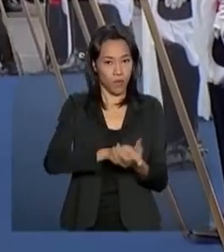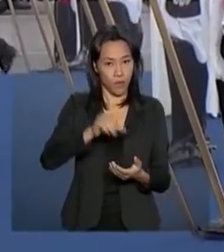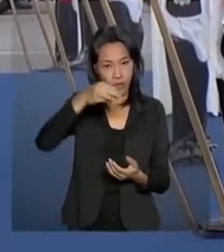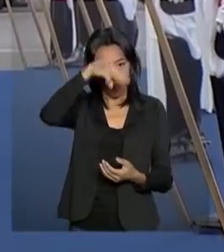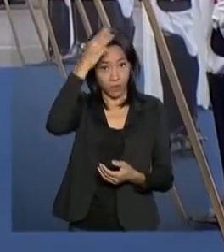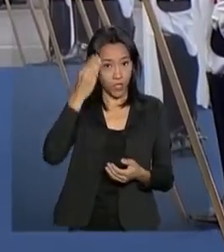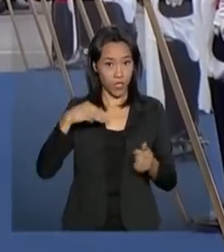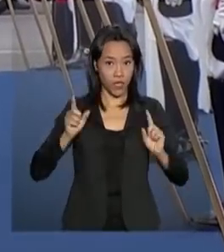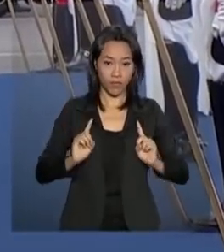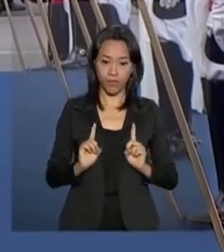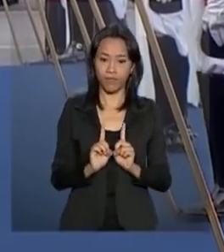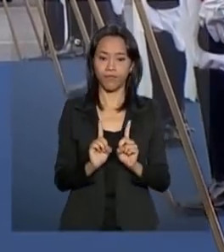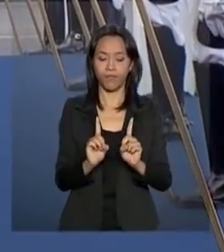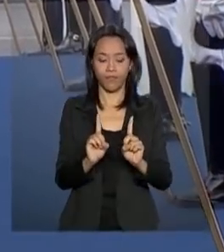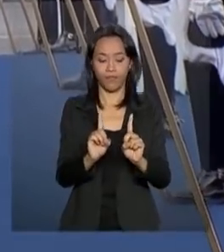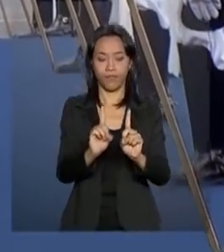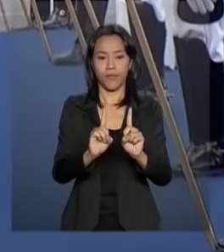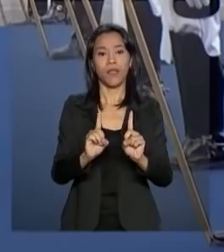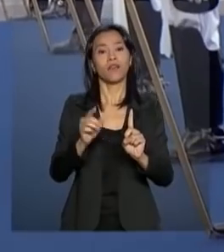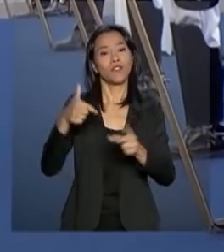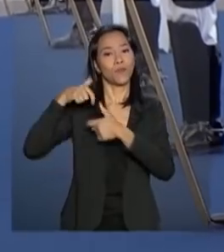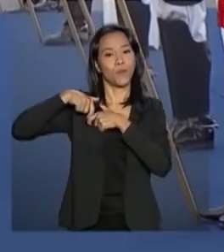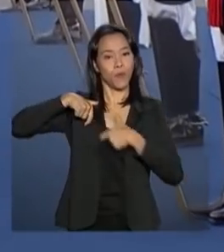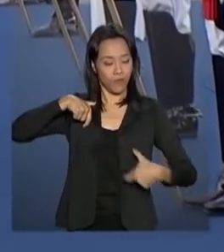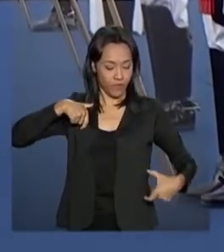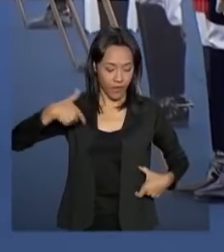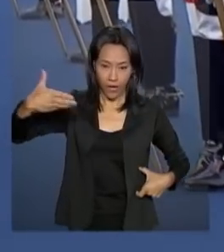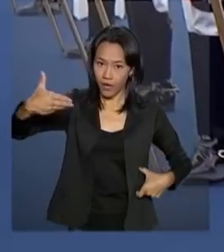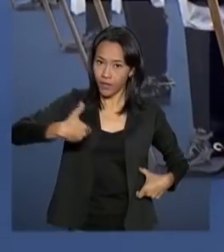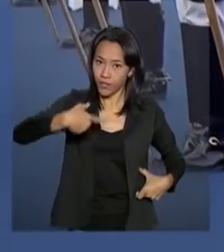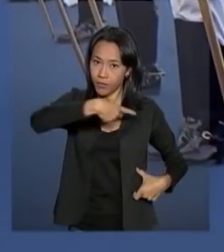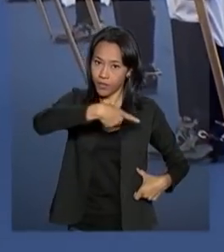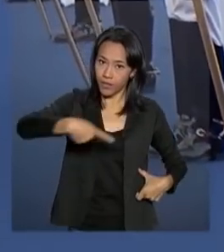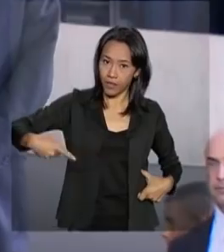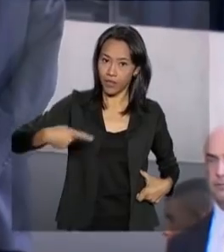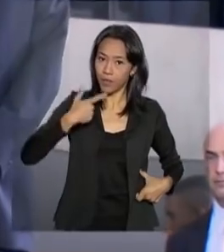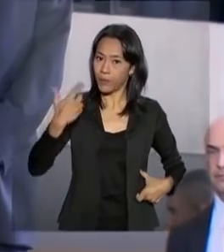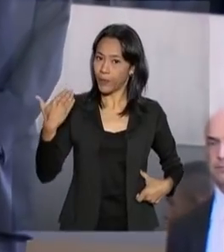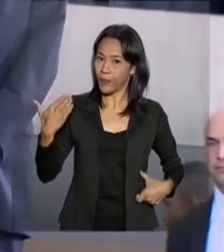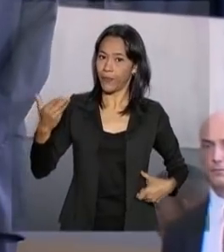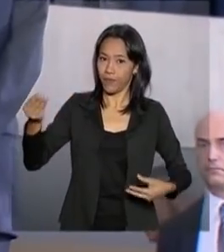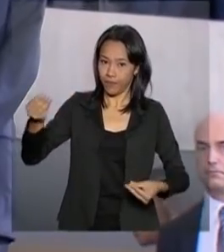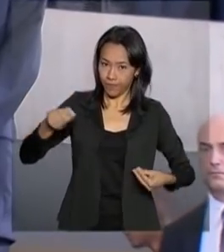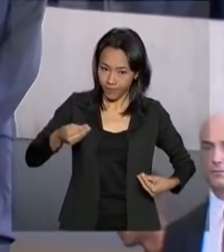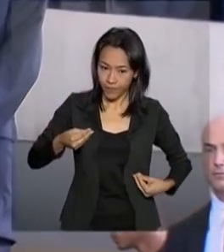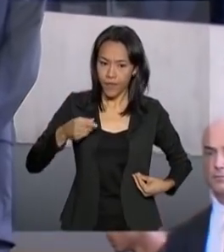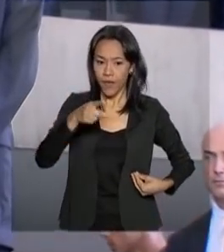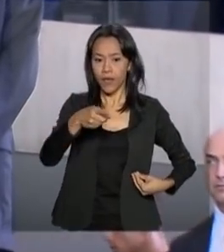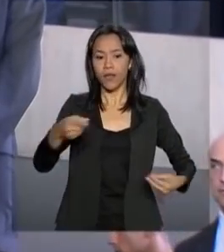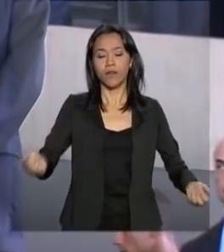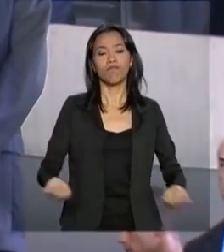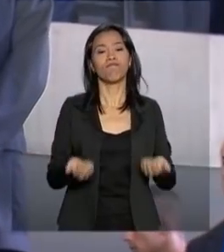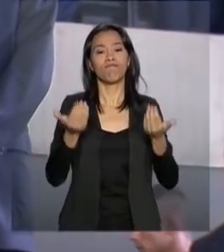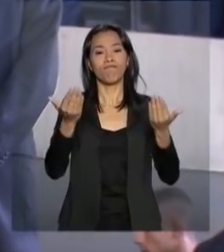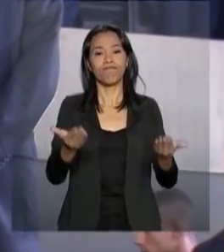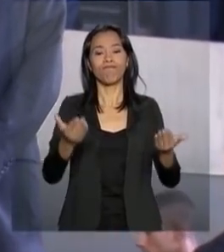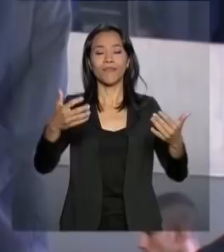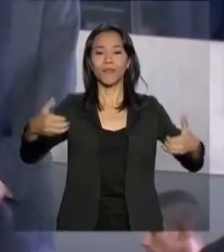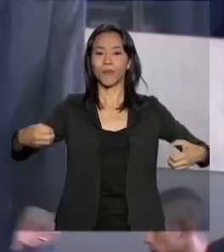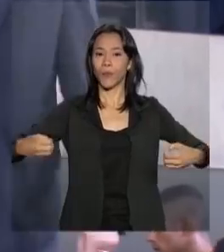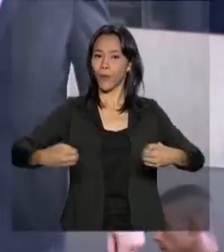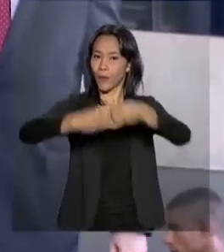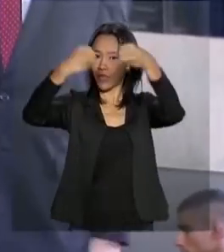Bolsonaro, e portando a faixa presidencial que recebeu minutos antes, Bolsonaro ofereceu um coquetel a